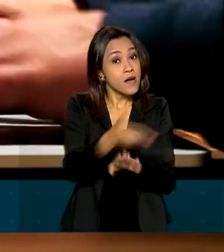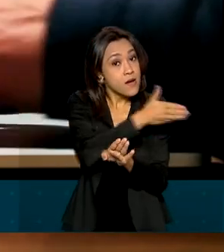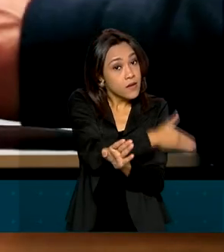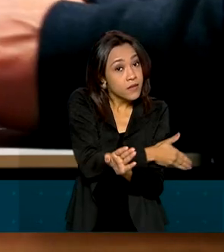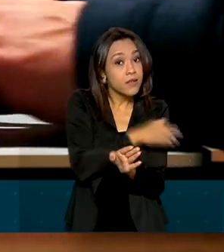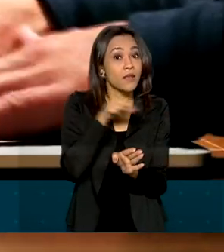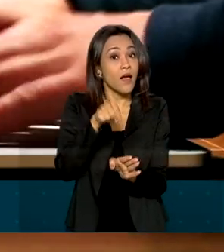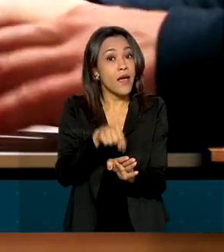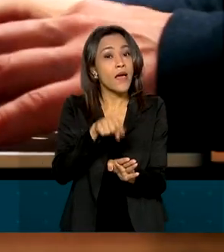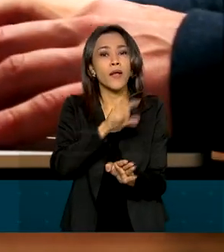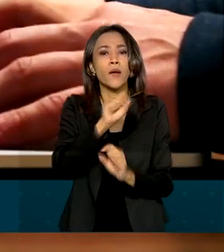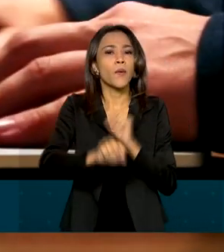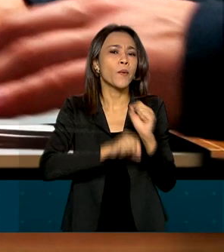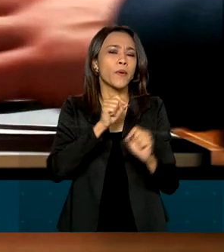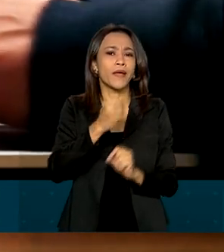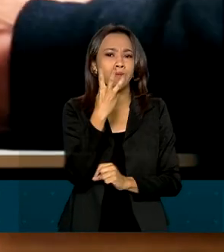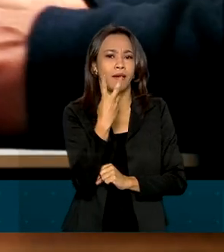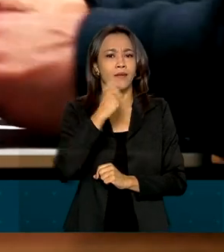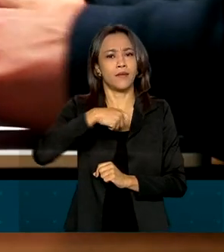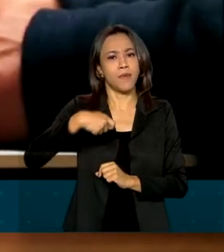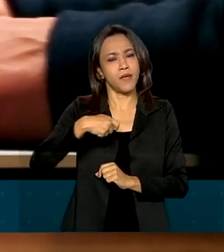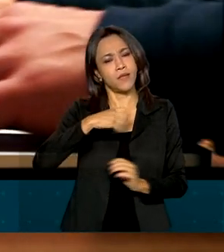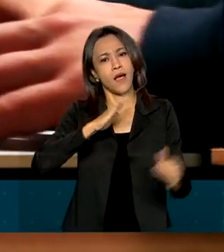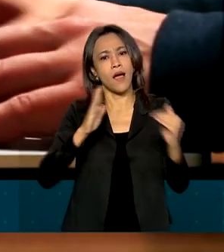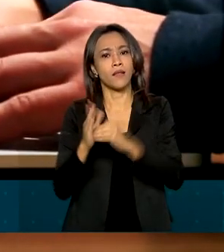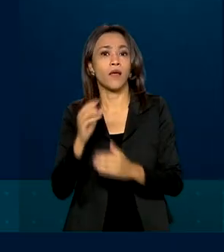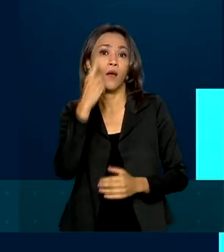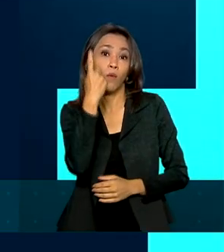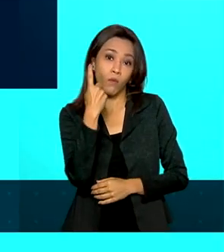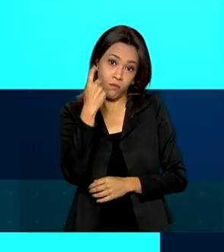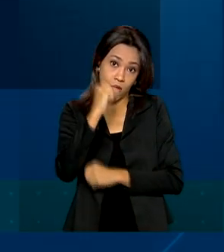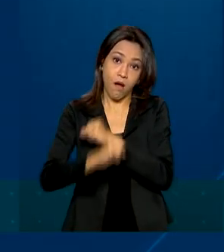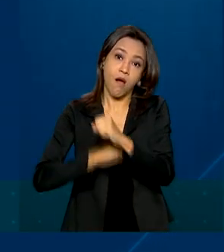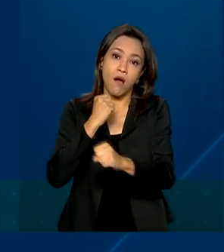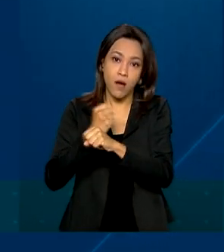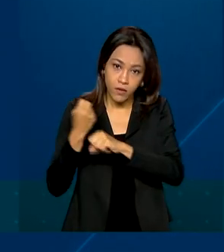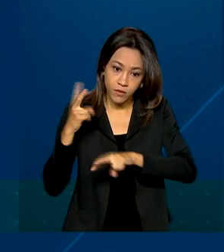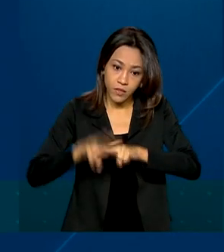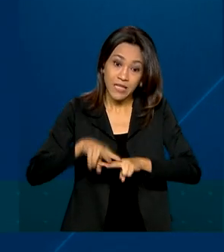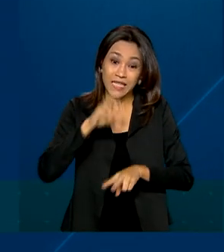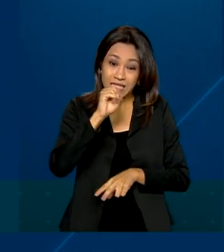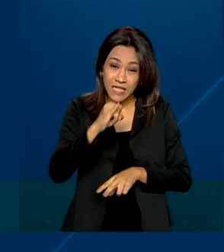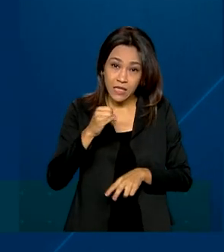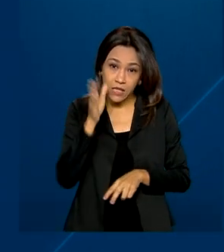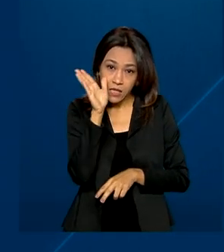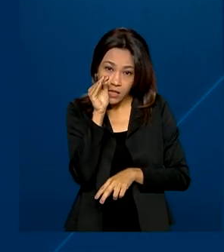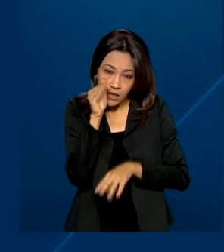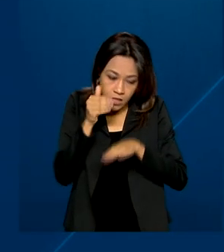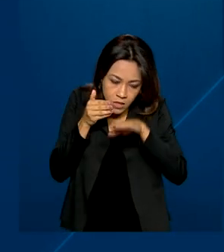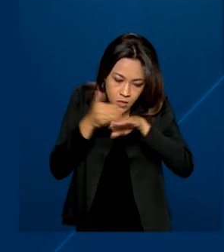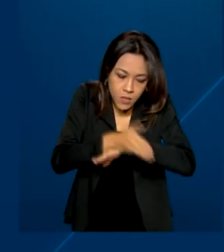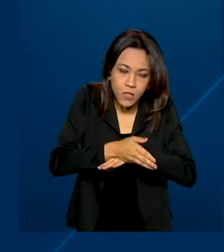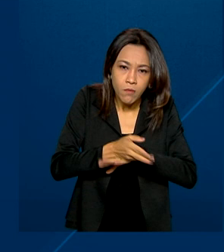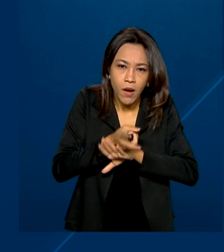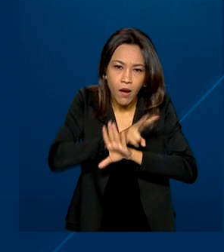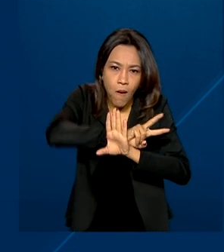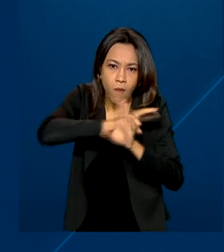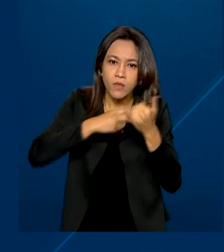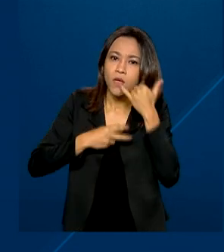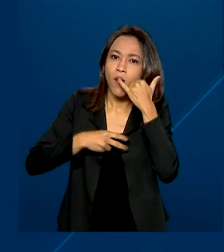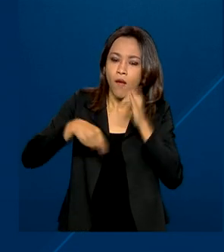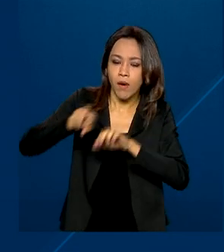crime era punido com três meses a um ano de detenção. Se o hacker invadir seu celular para obter informações